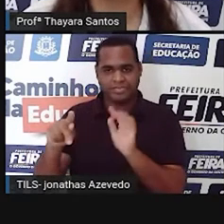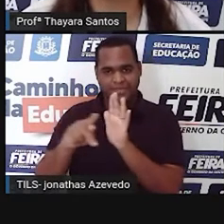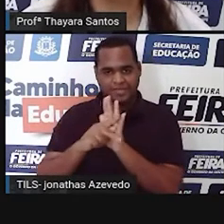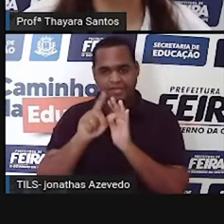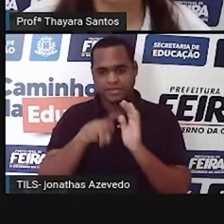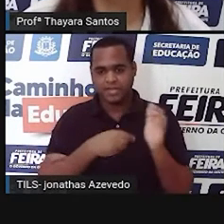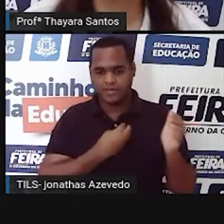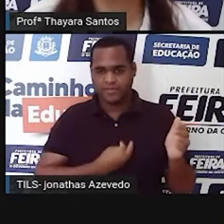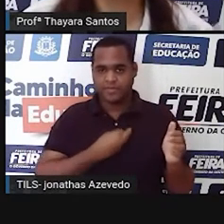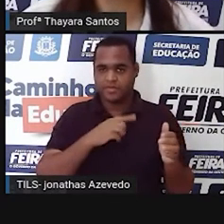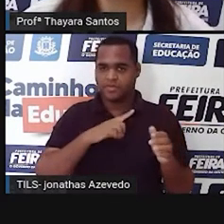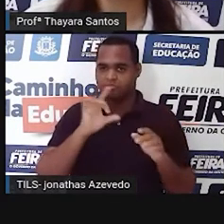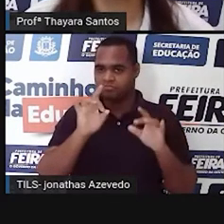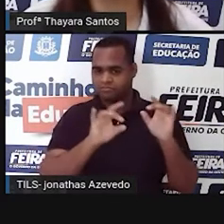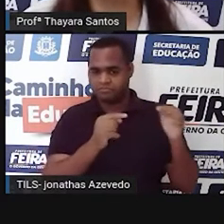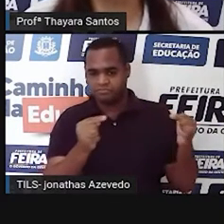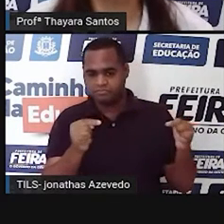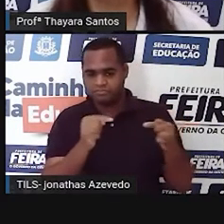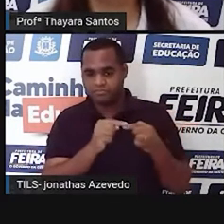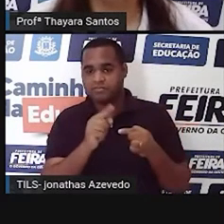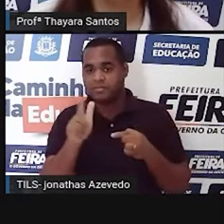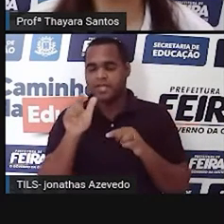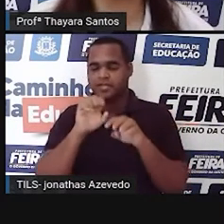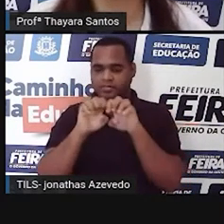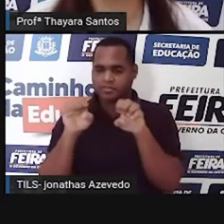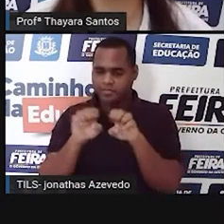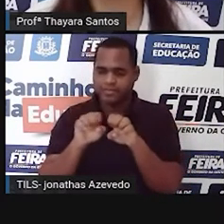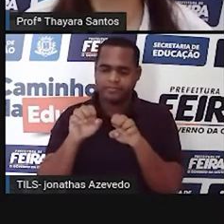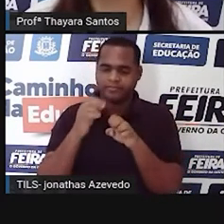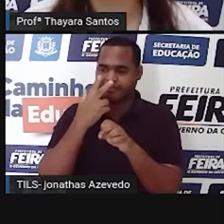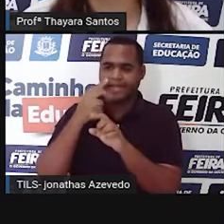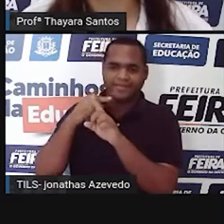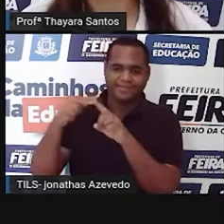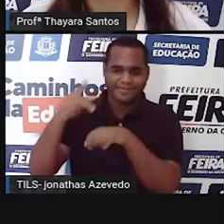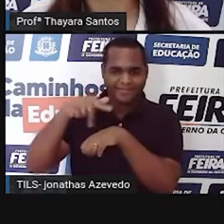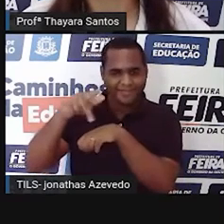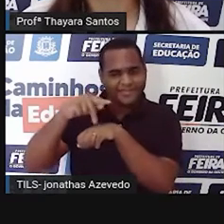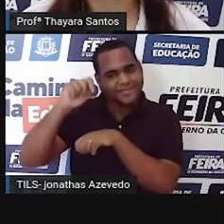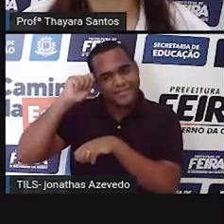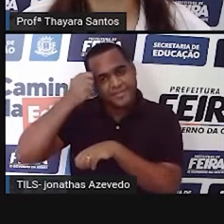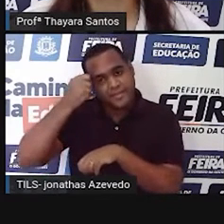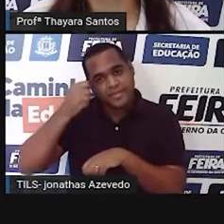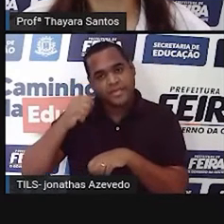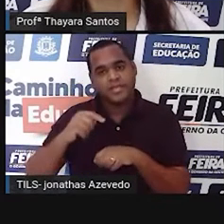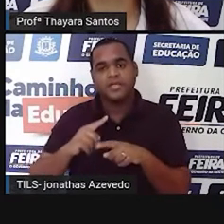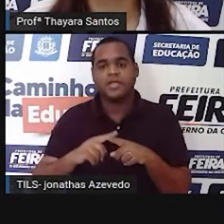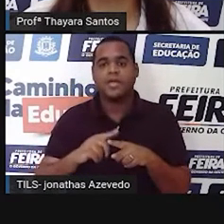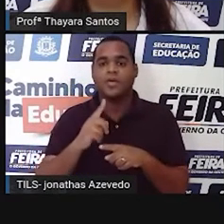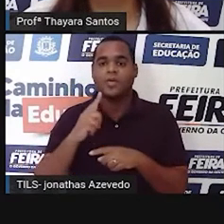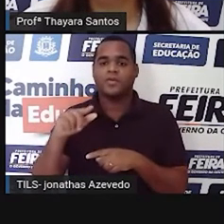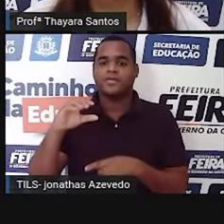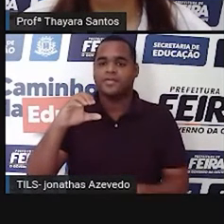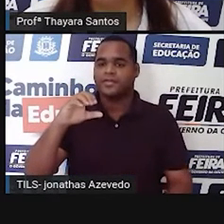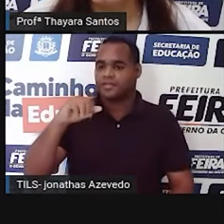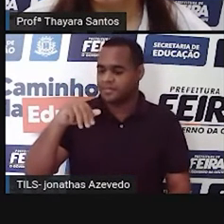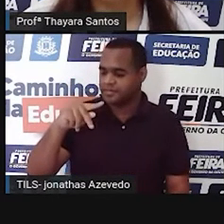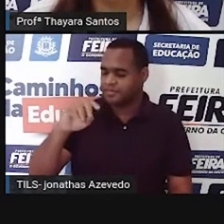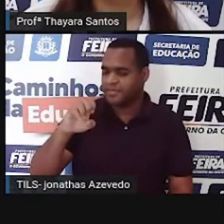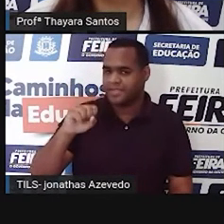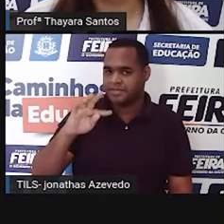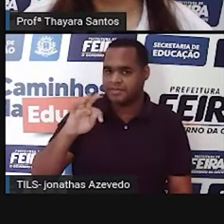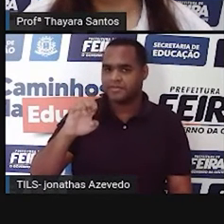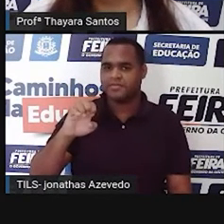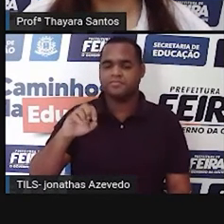específicas do nosso país, mas ela tem uma estrutura mais ou menos parecida. E tem a vegetação que a gente chama de campestre também.